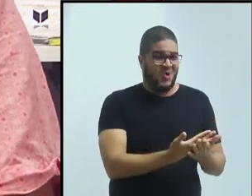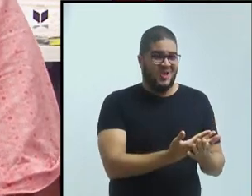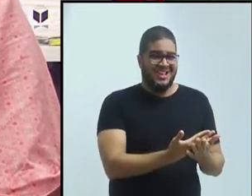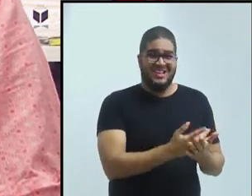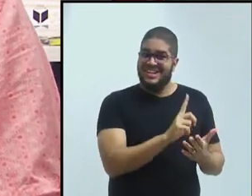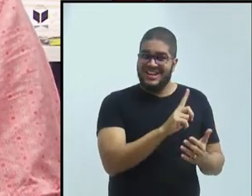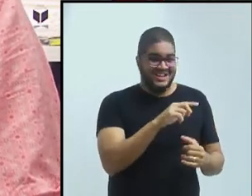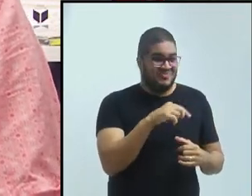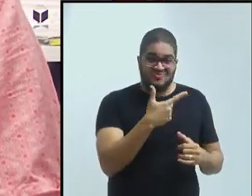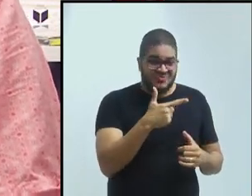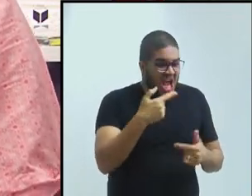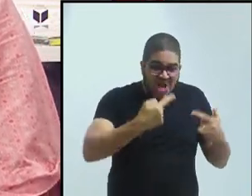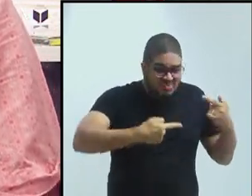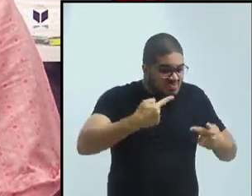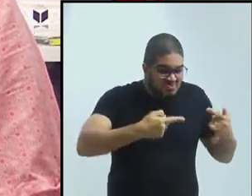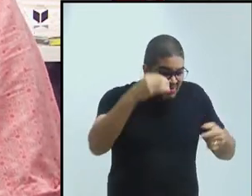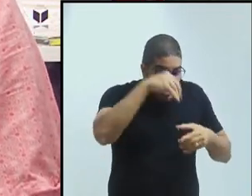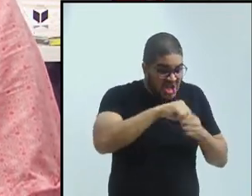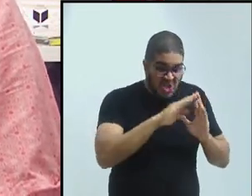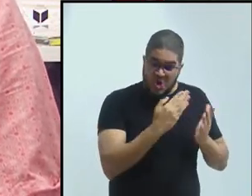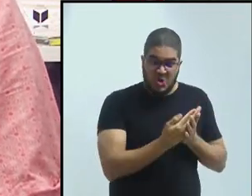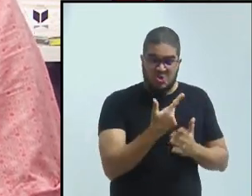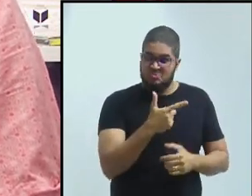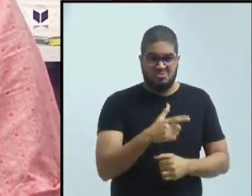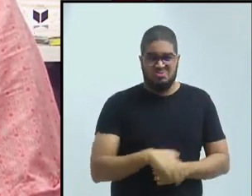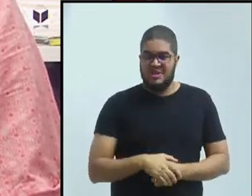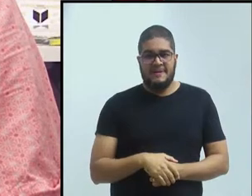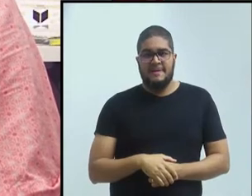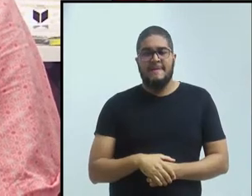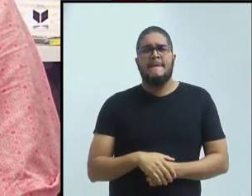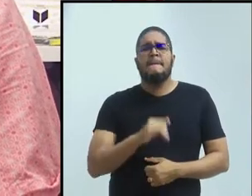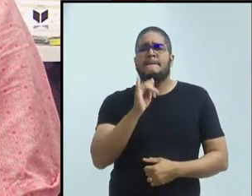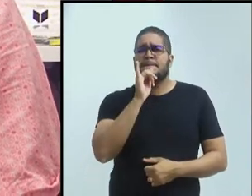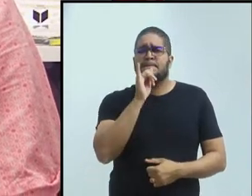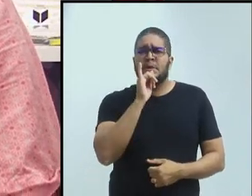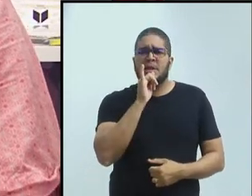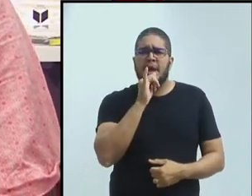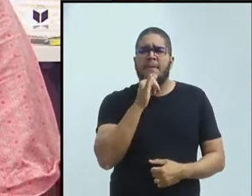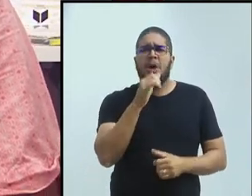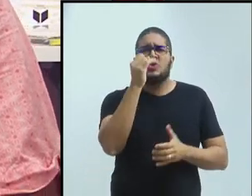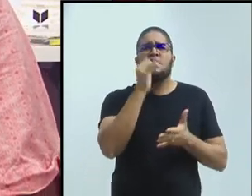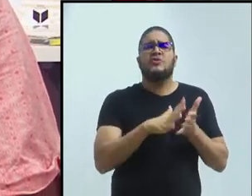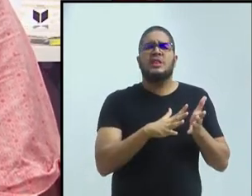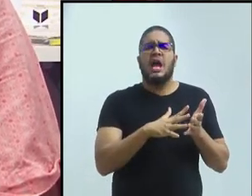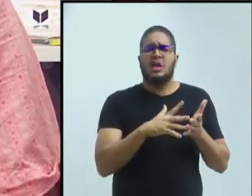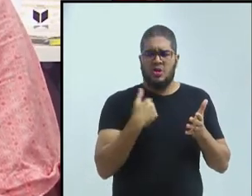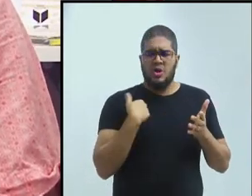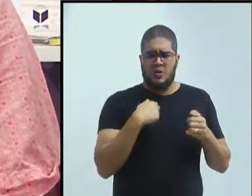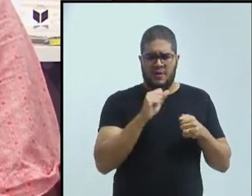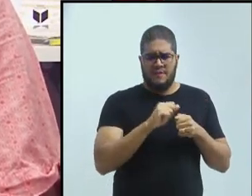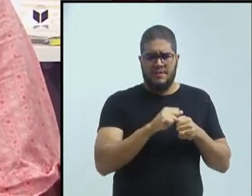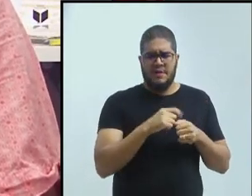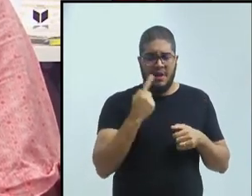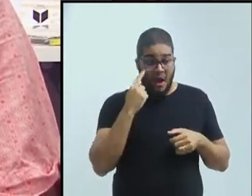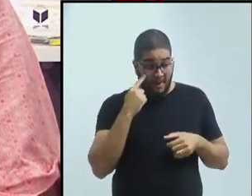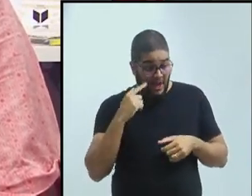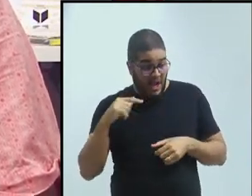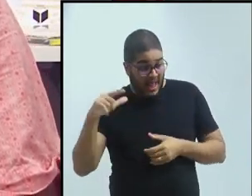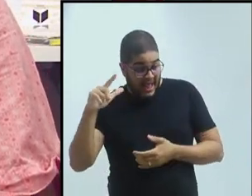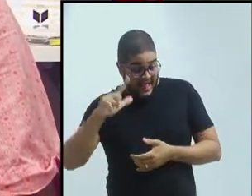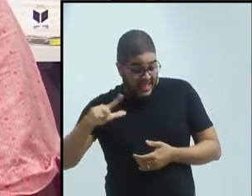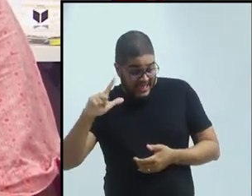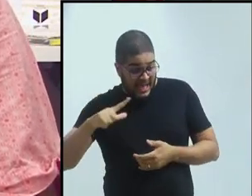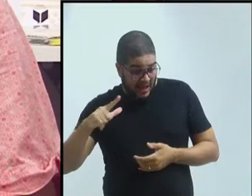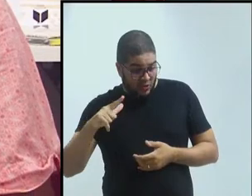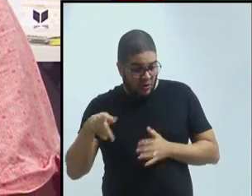transforma em um debate na escola. Então, por exemplo, aqui tem um exemplo de um exercício que a gente fez. Eu peguei trechos de escritores angolanos em que